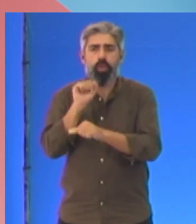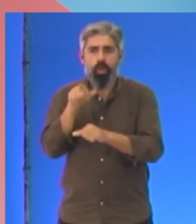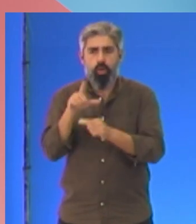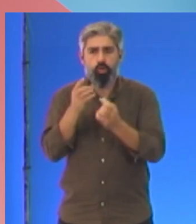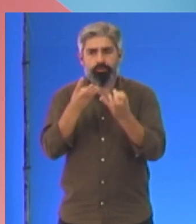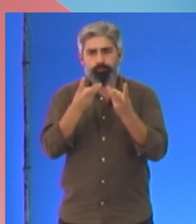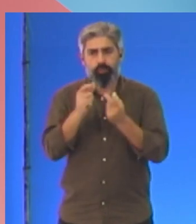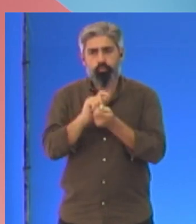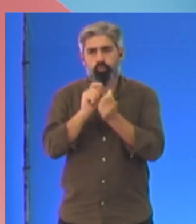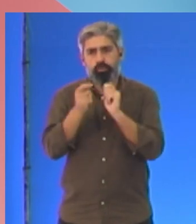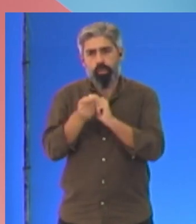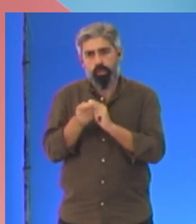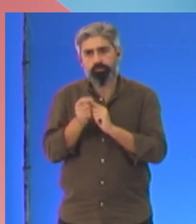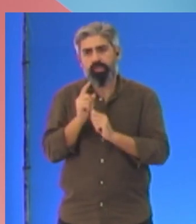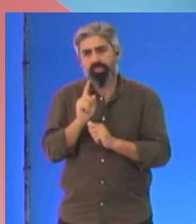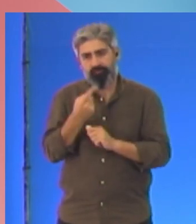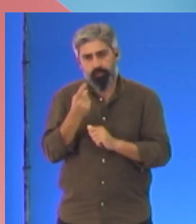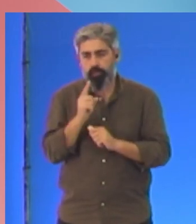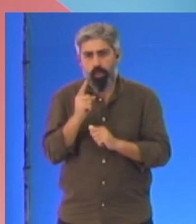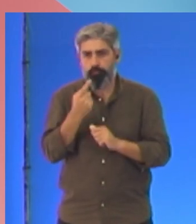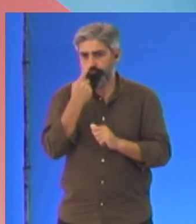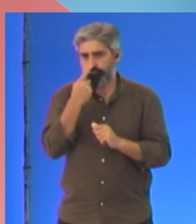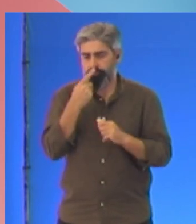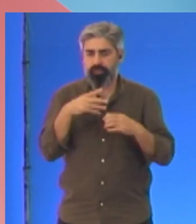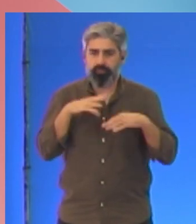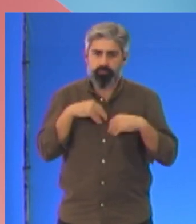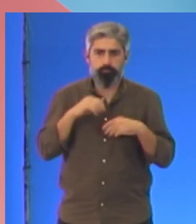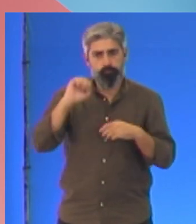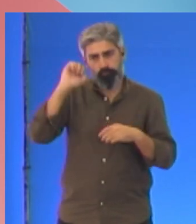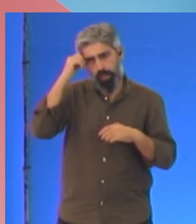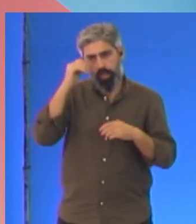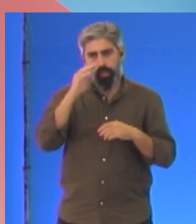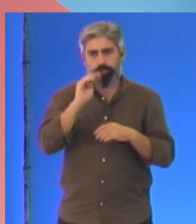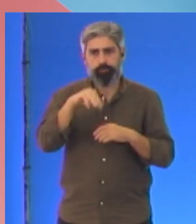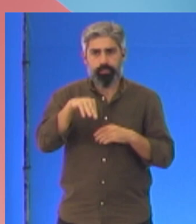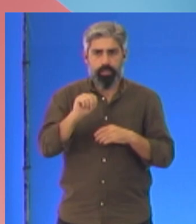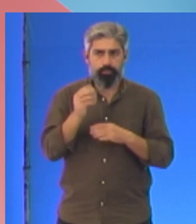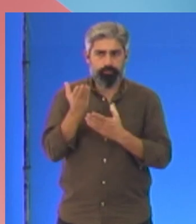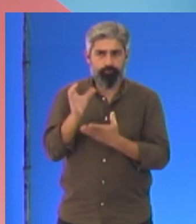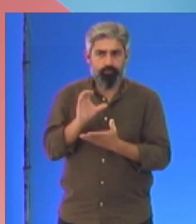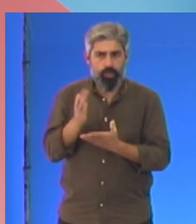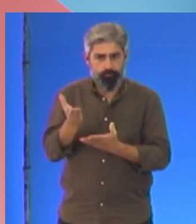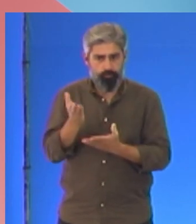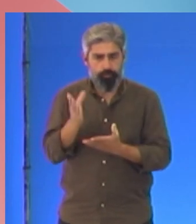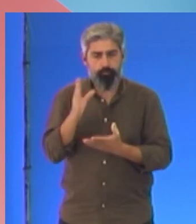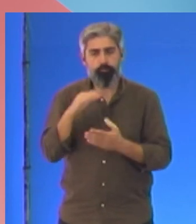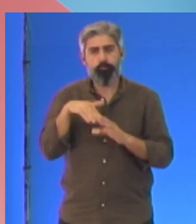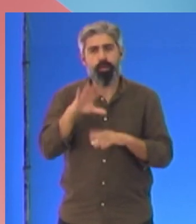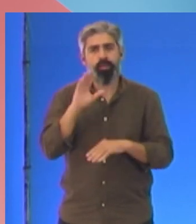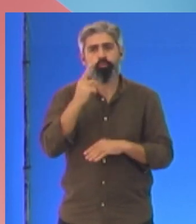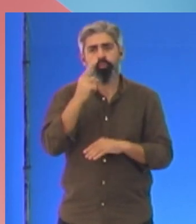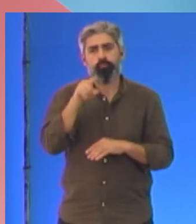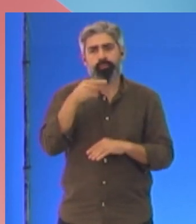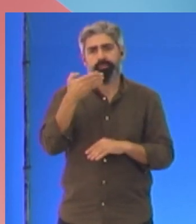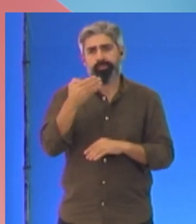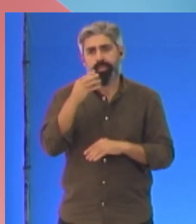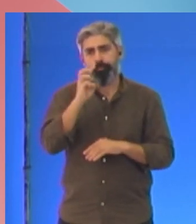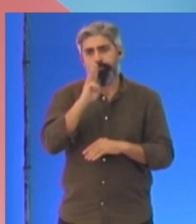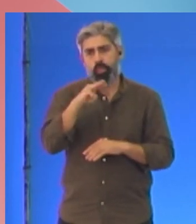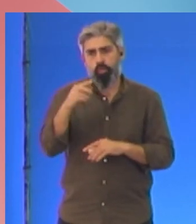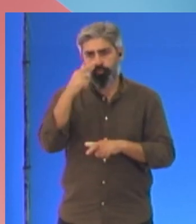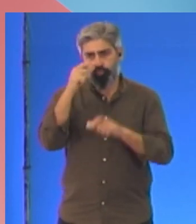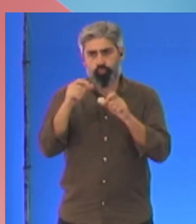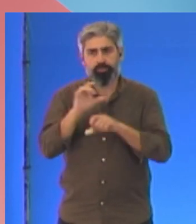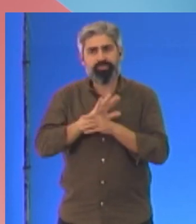mudanças sensatas, preferindo aceitar a degradação do SNS. Mais de 1,7 milhões de utentes